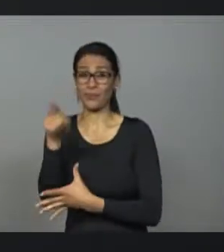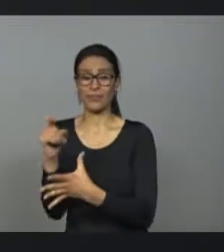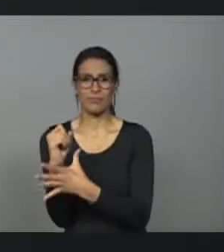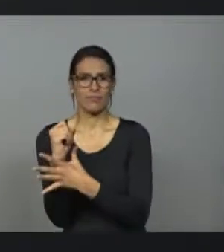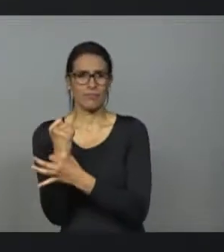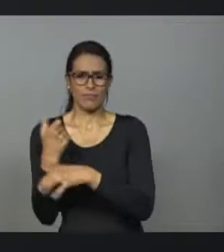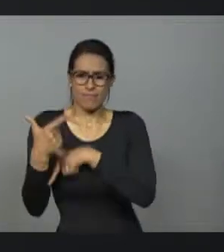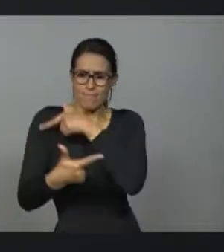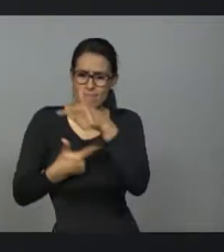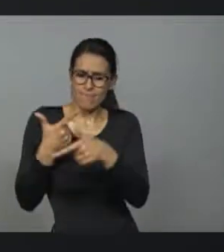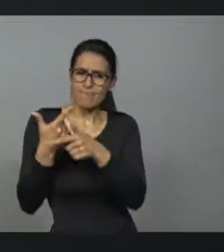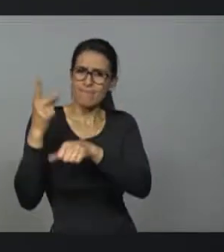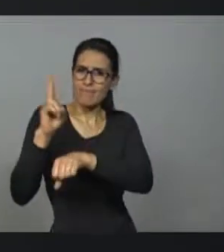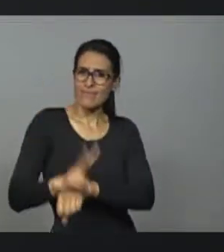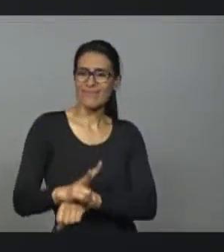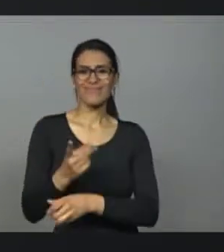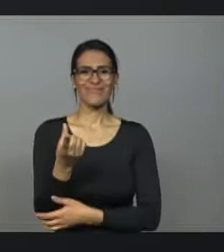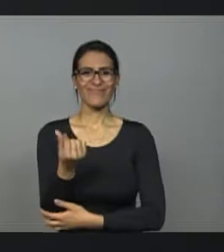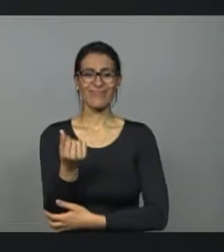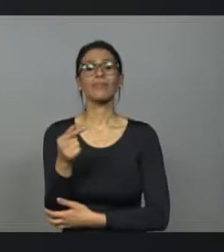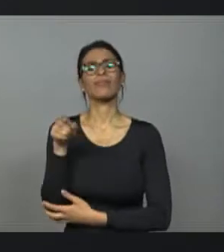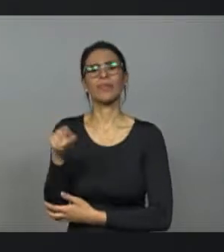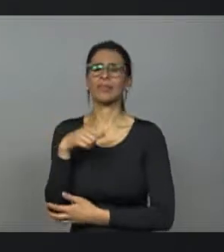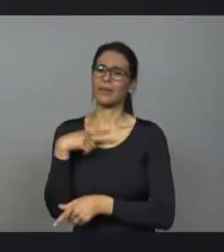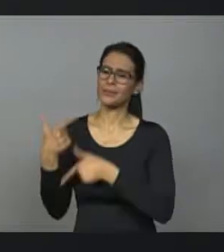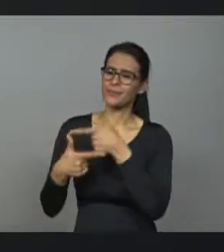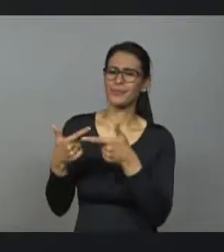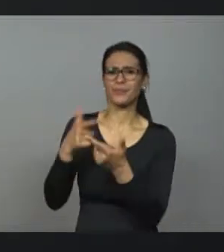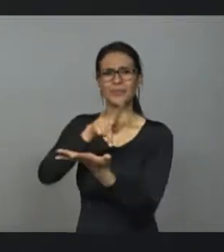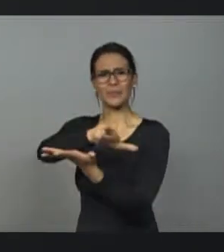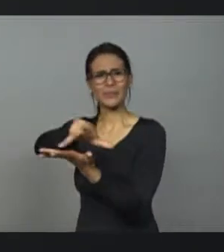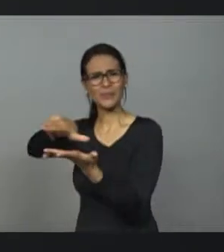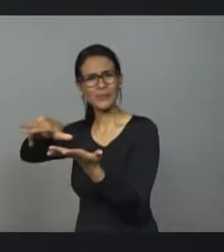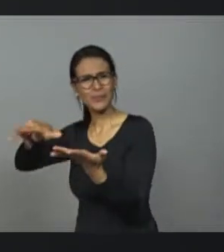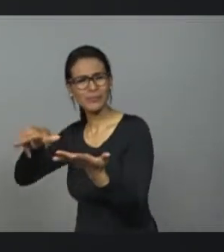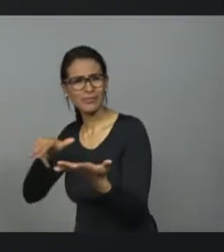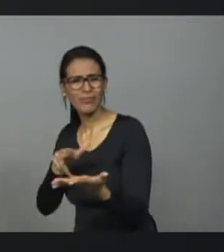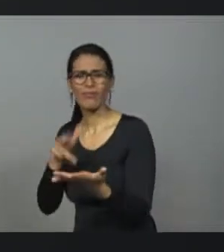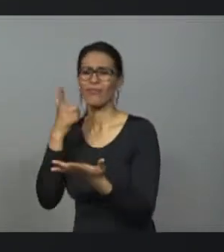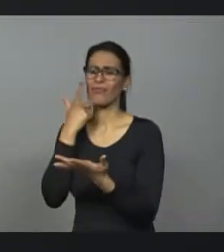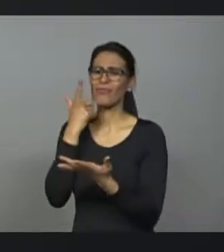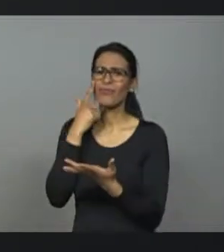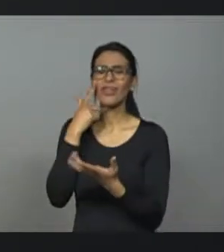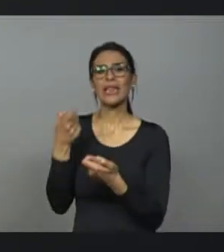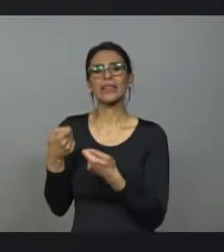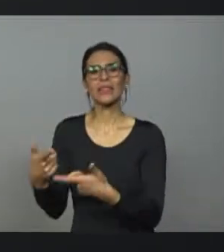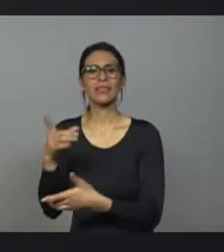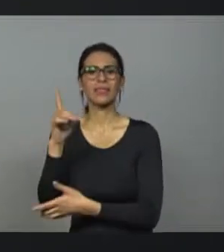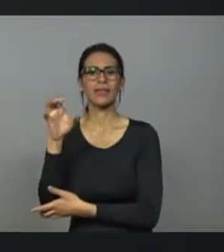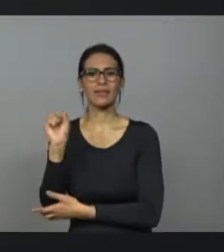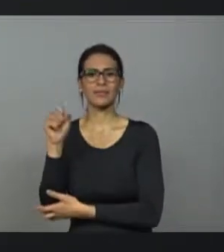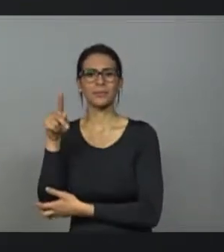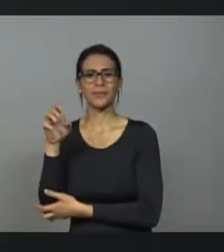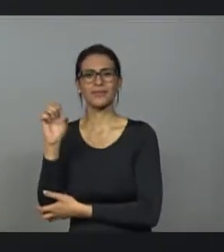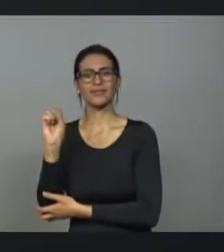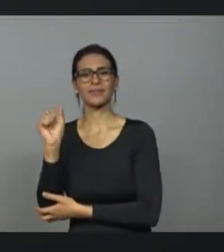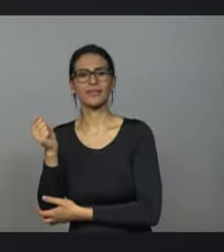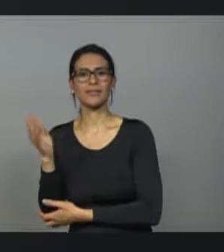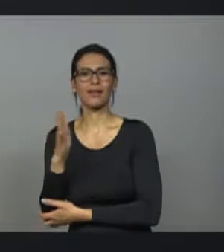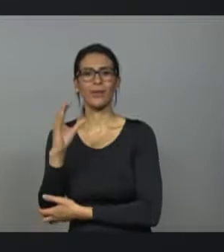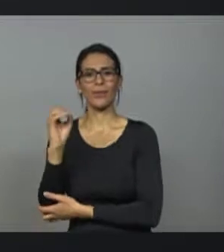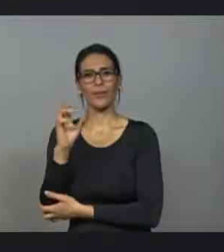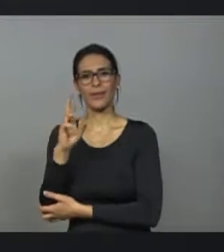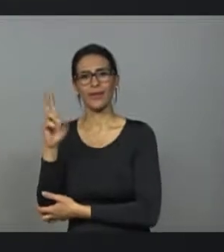entre todas as funções do Tesouro do Estado, entre cuidar da folha do funcionalismo, da despesa corrente, da participação nas estatais, do planejamento